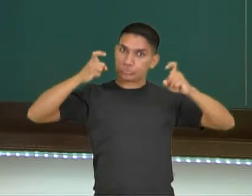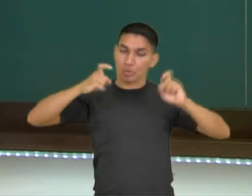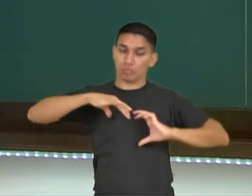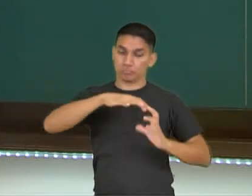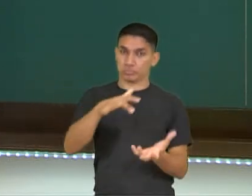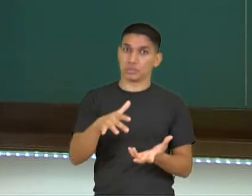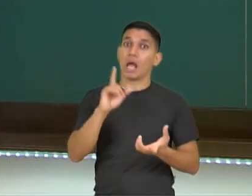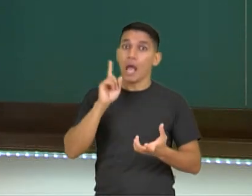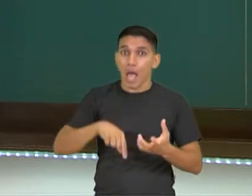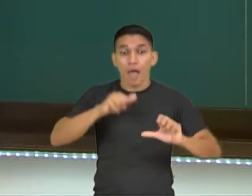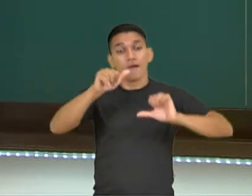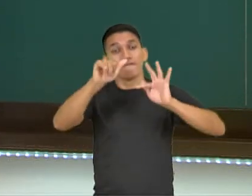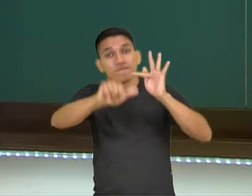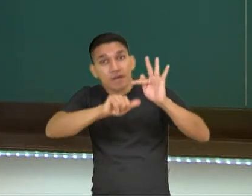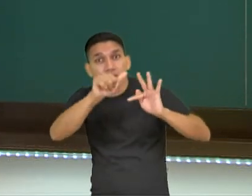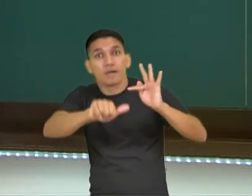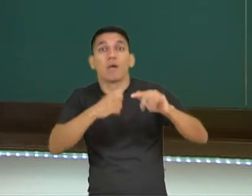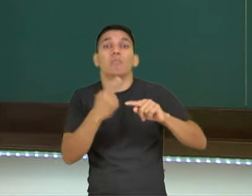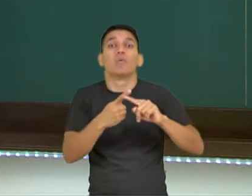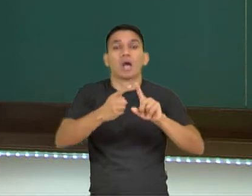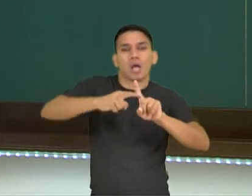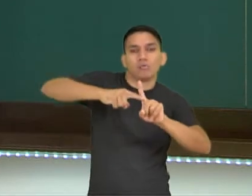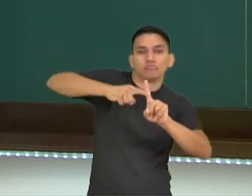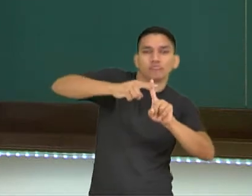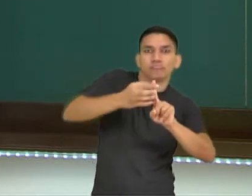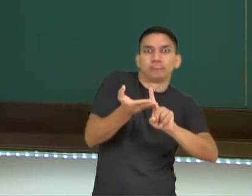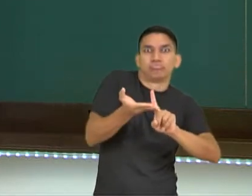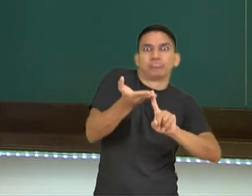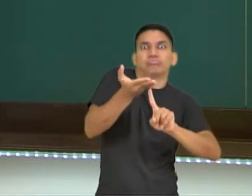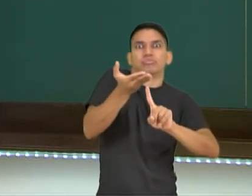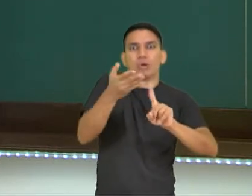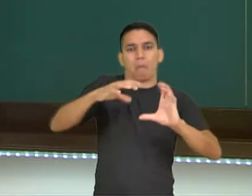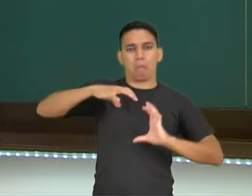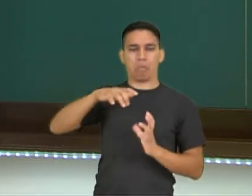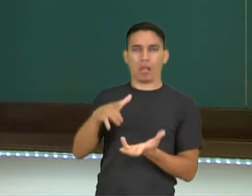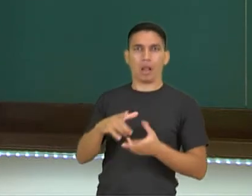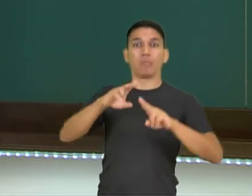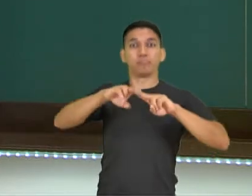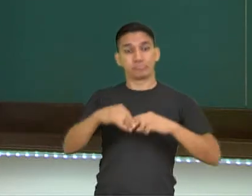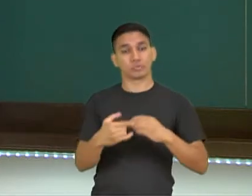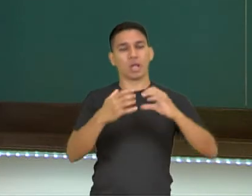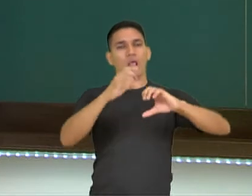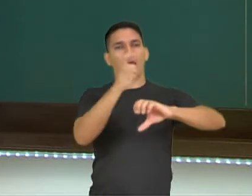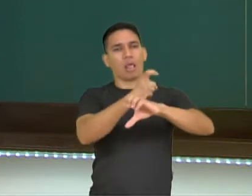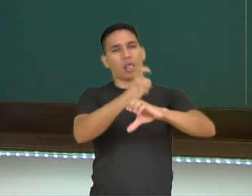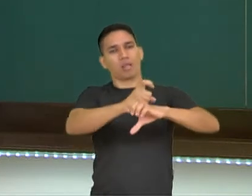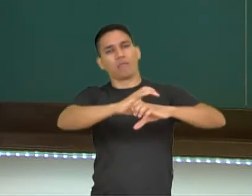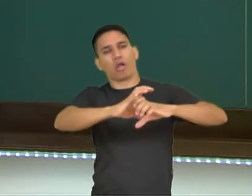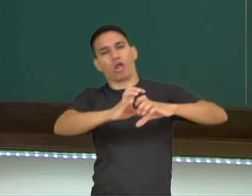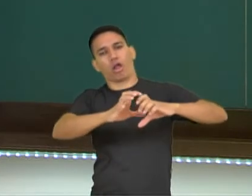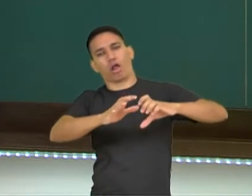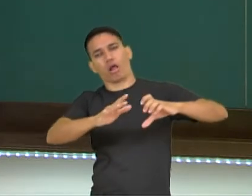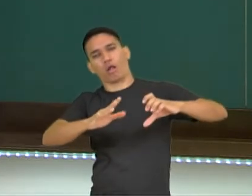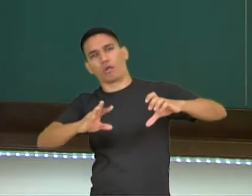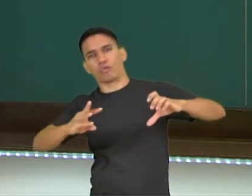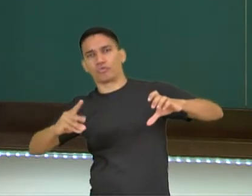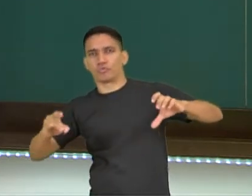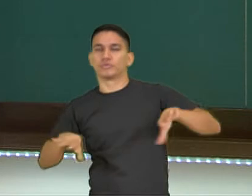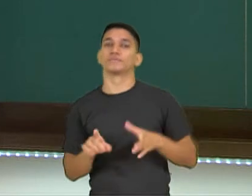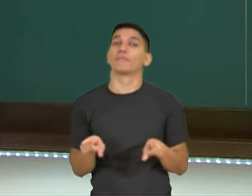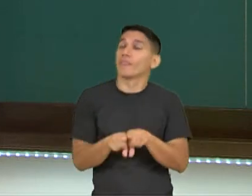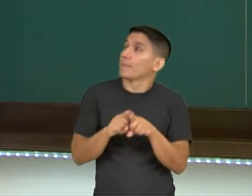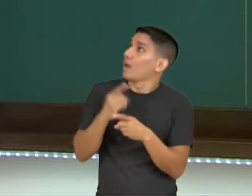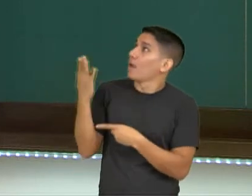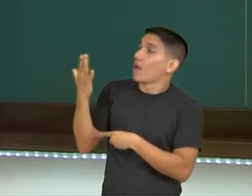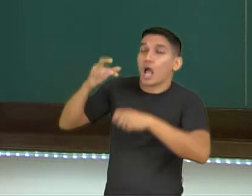aonde ocorre o aumento da temperatura no planeta, por meio de... e aí as geleiras acabam derretendo, certo? A chuva de granizo